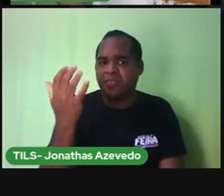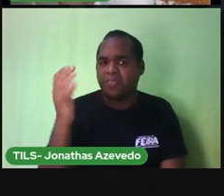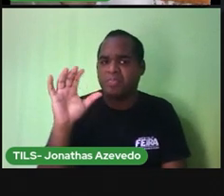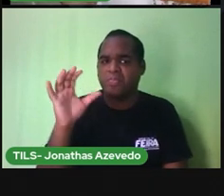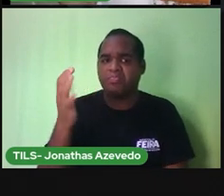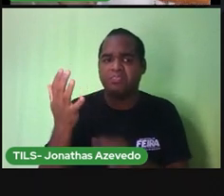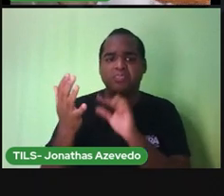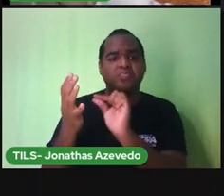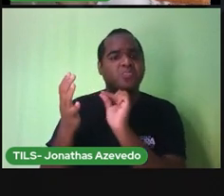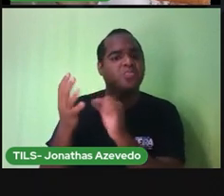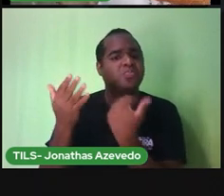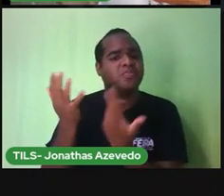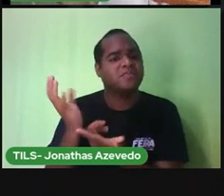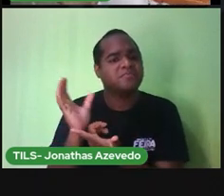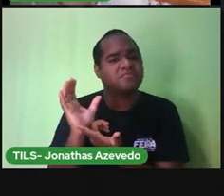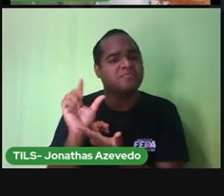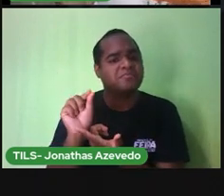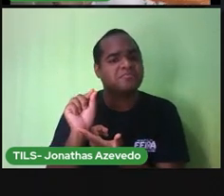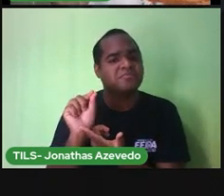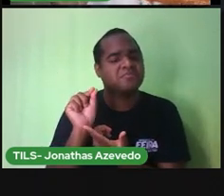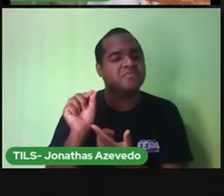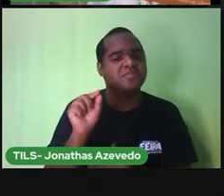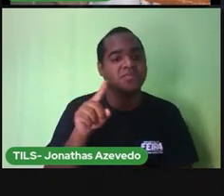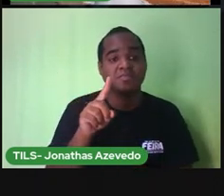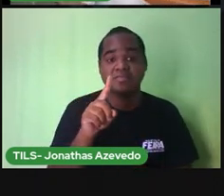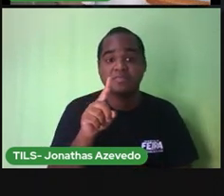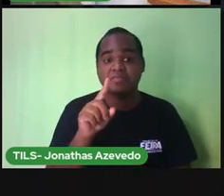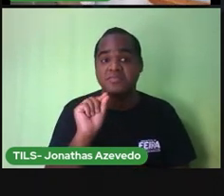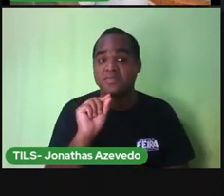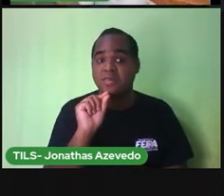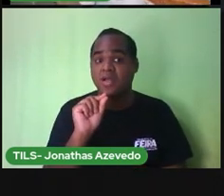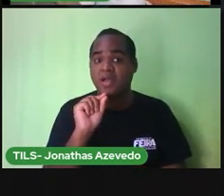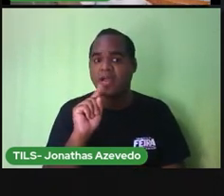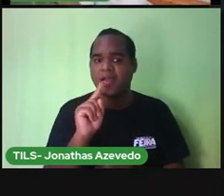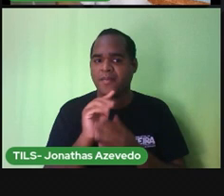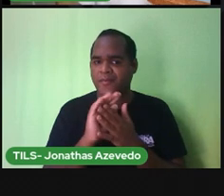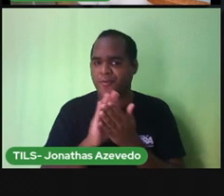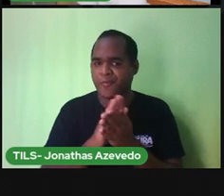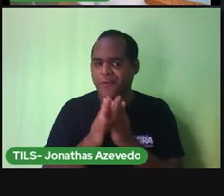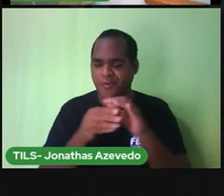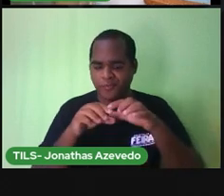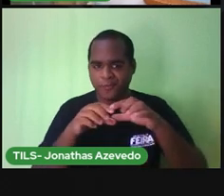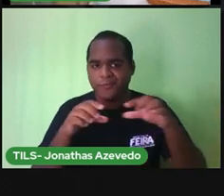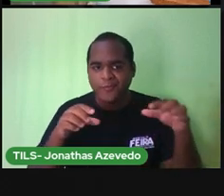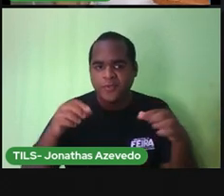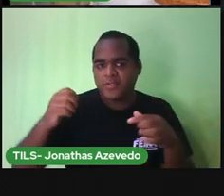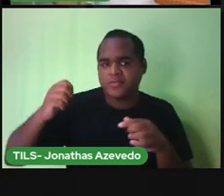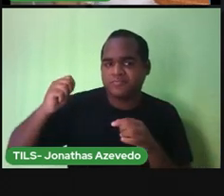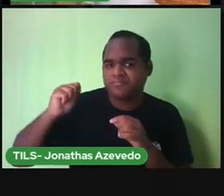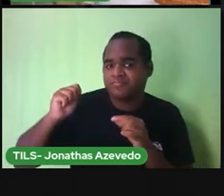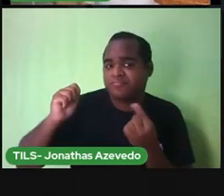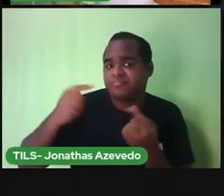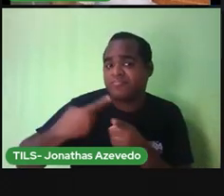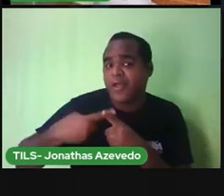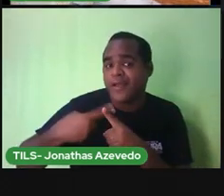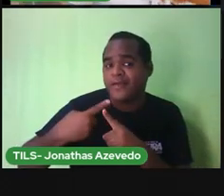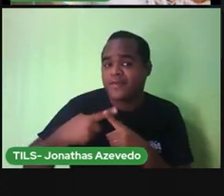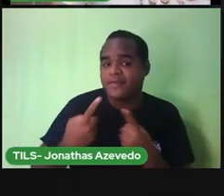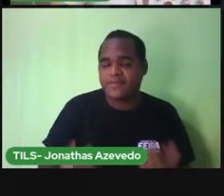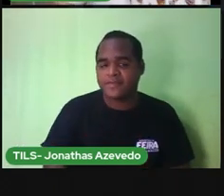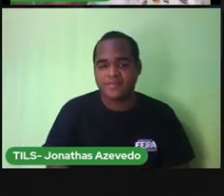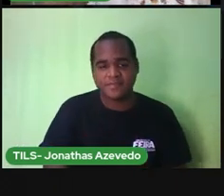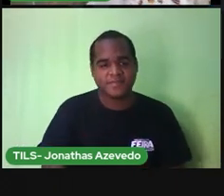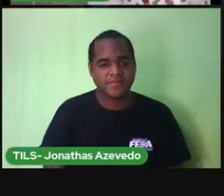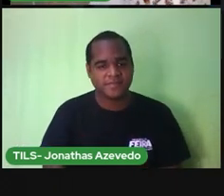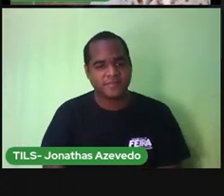O que é isso, gente? É uma bucha vegetal. Para que serve uma bucha vegetal?